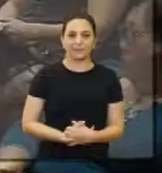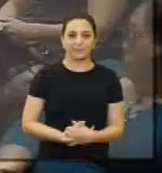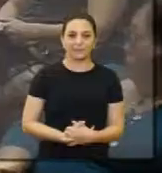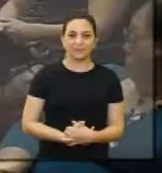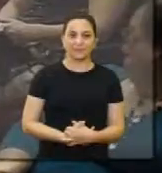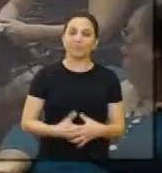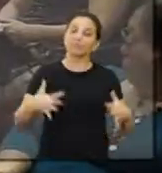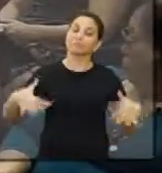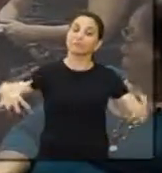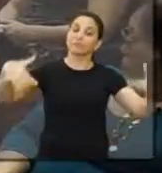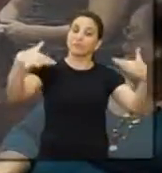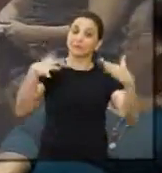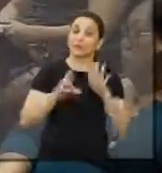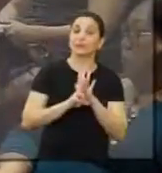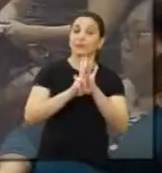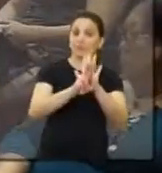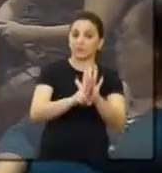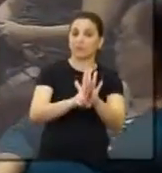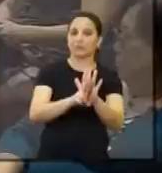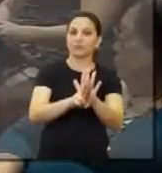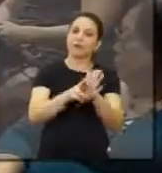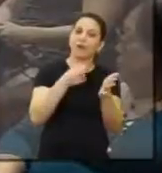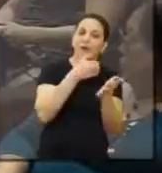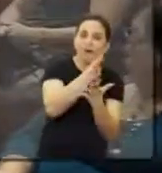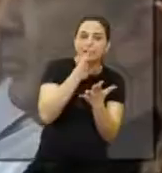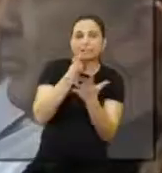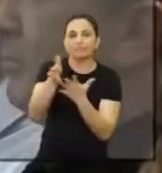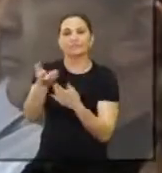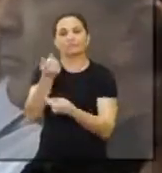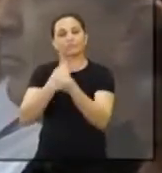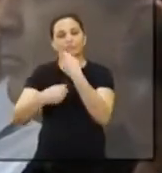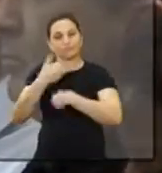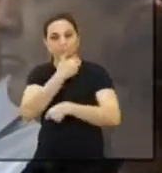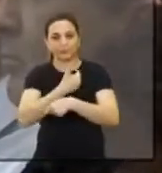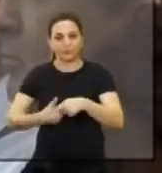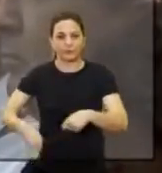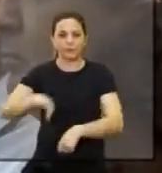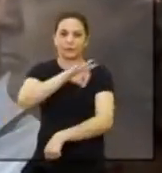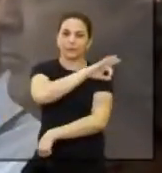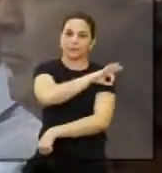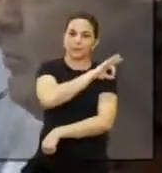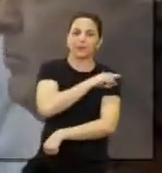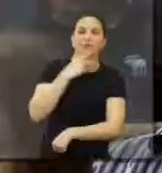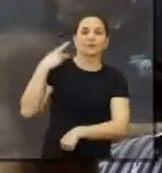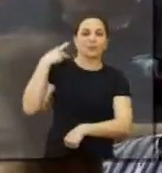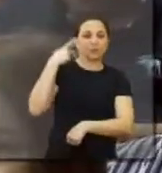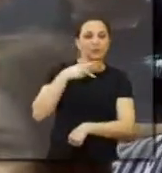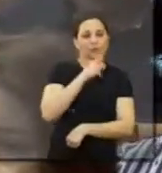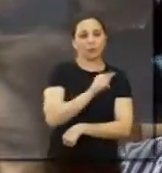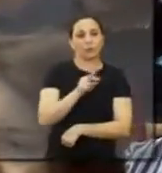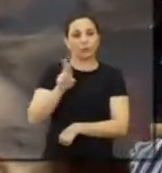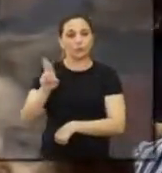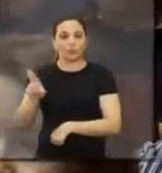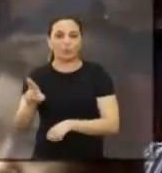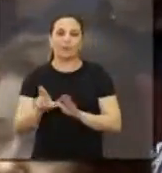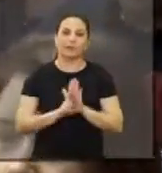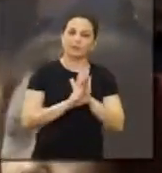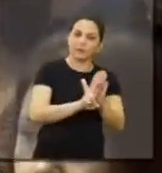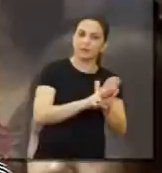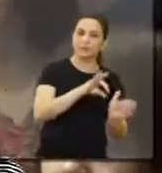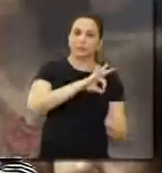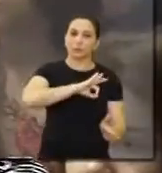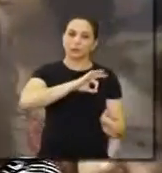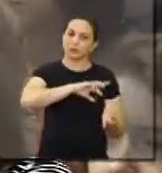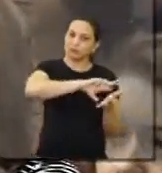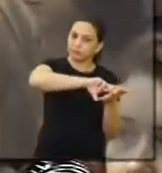Na plateia, representantes de vários segmentos da gestão pública, prefeitos, vereadores, promotoria, representantes da